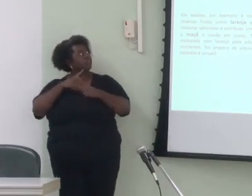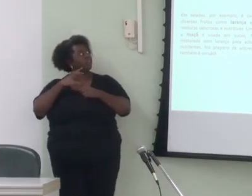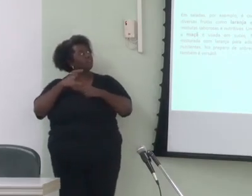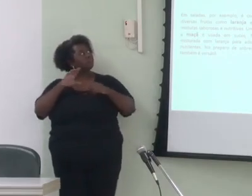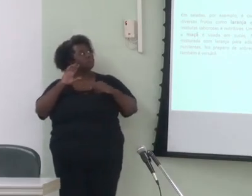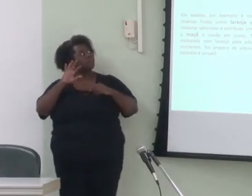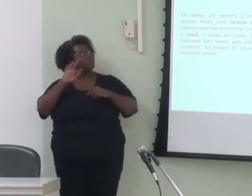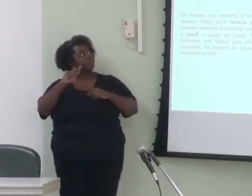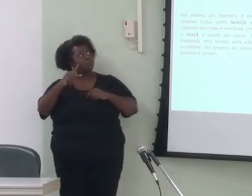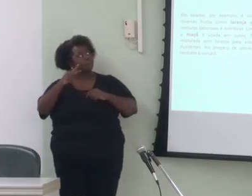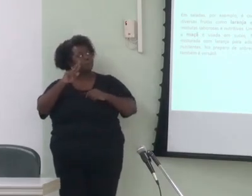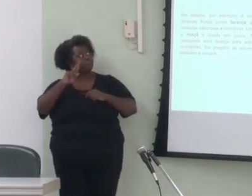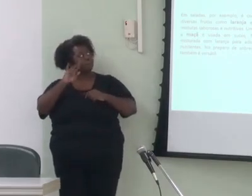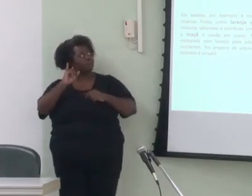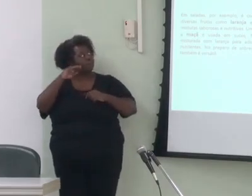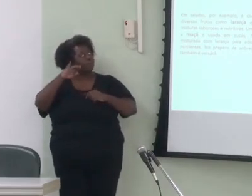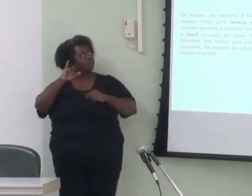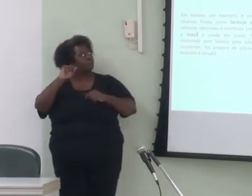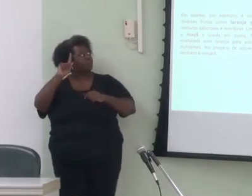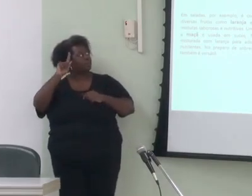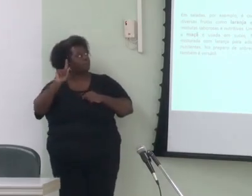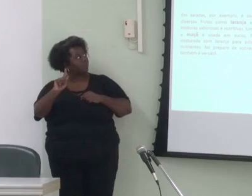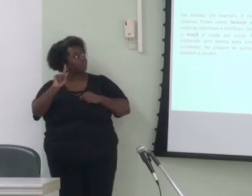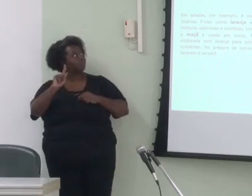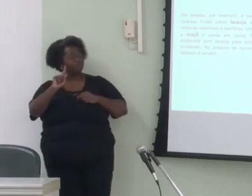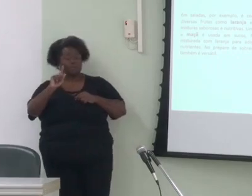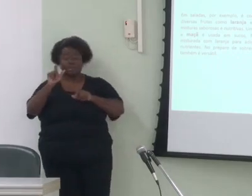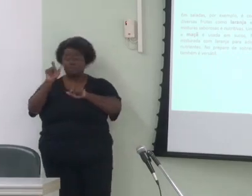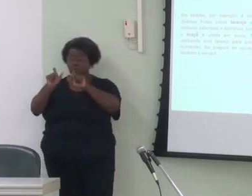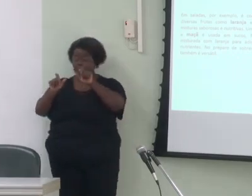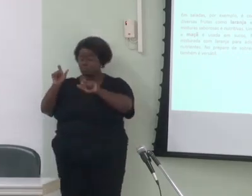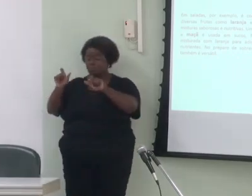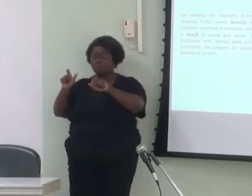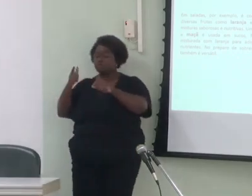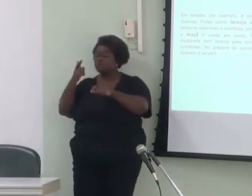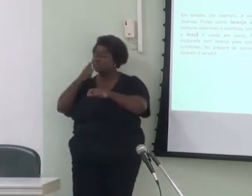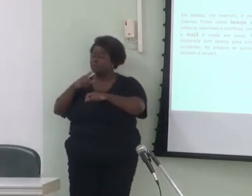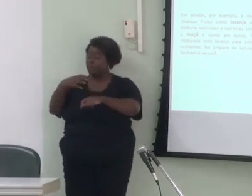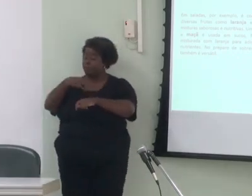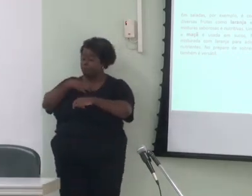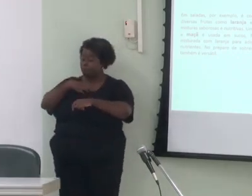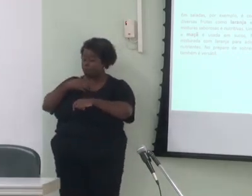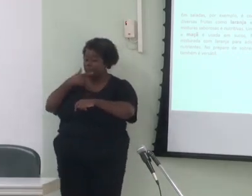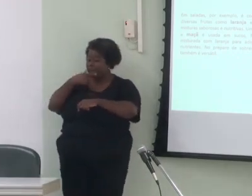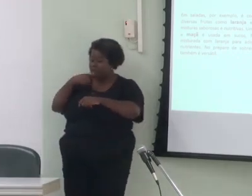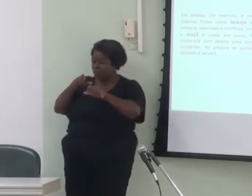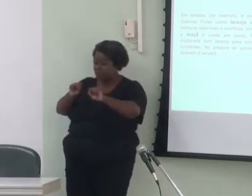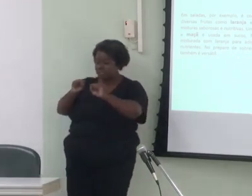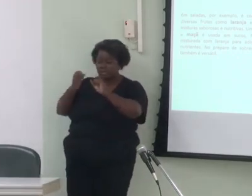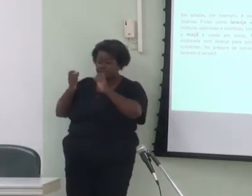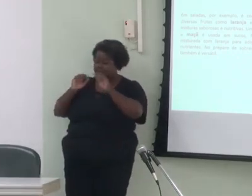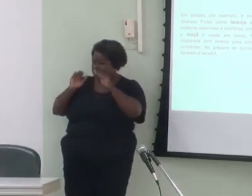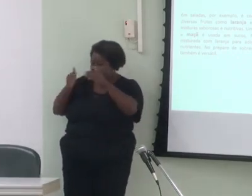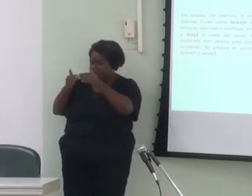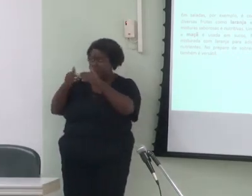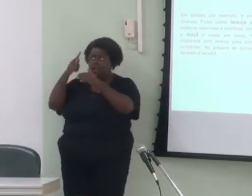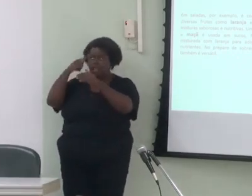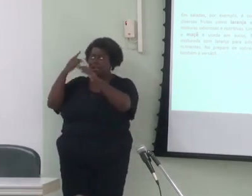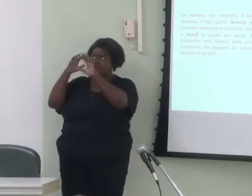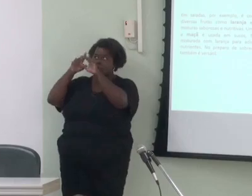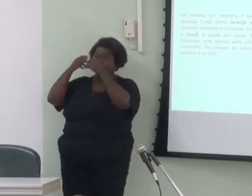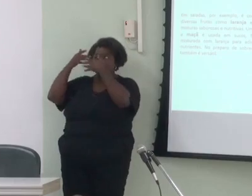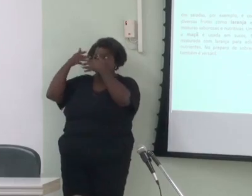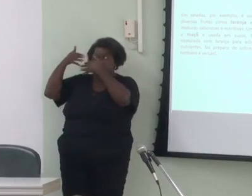desse processo indivíduos recuperam mais rapidamente uma forma linguística específica quando previamente expostos a formas